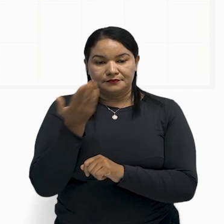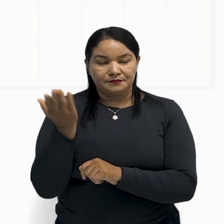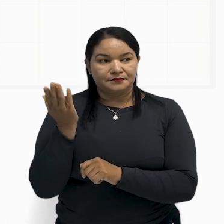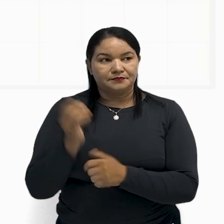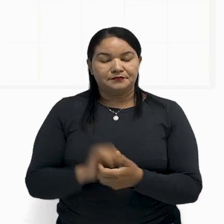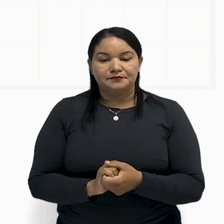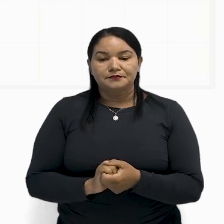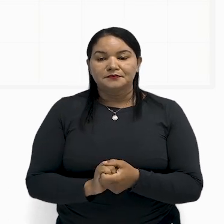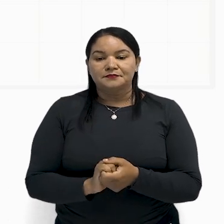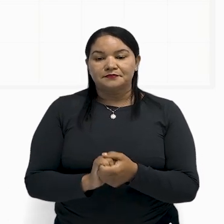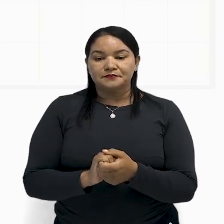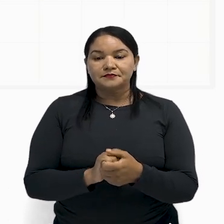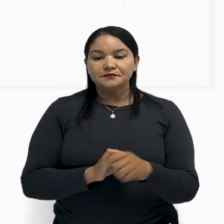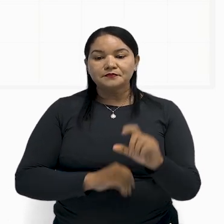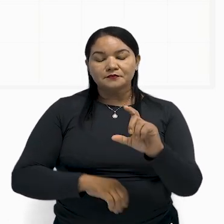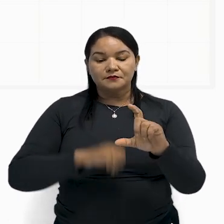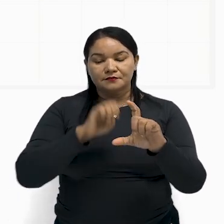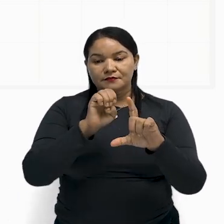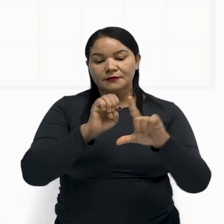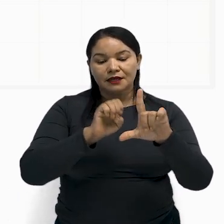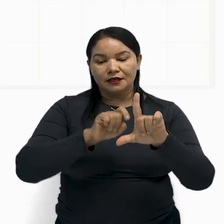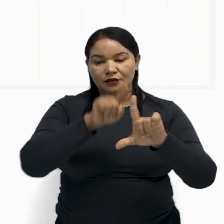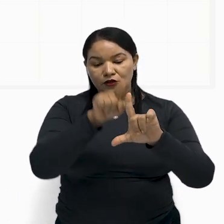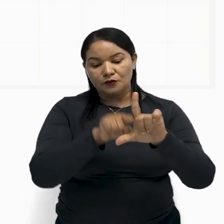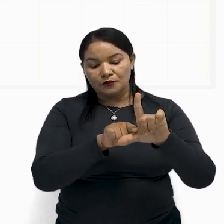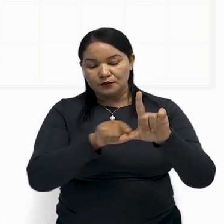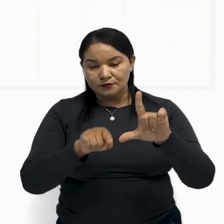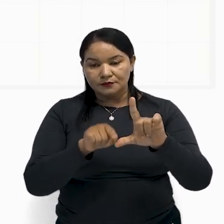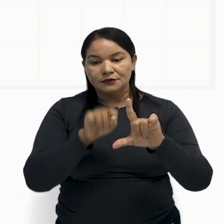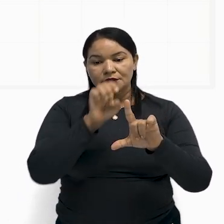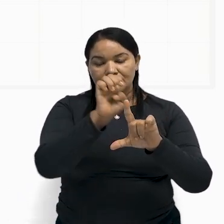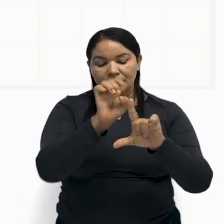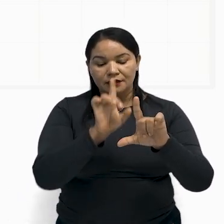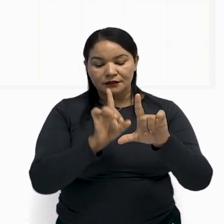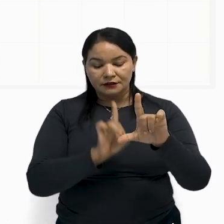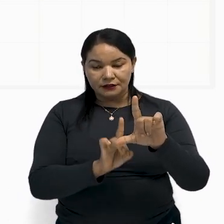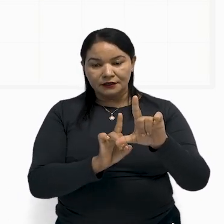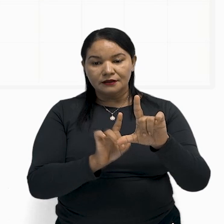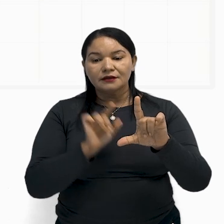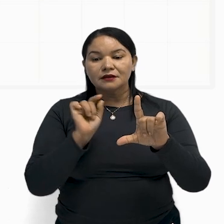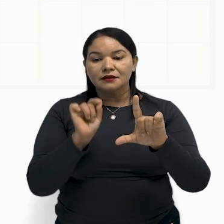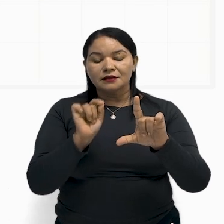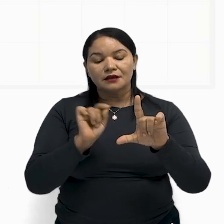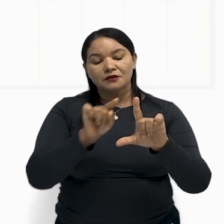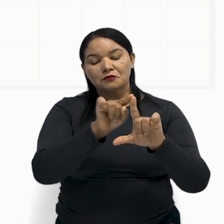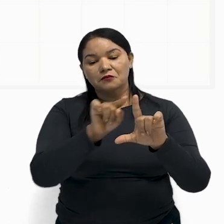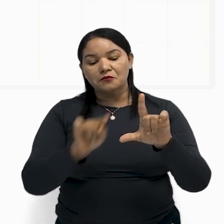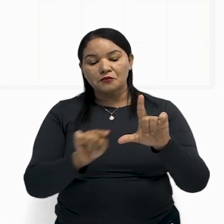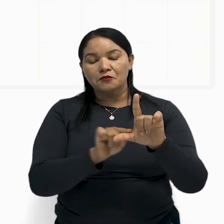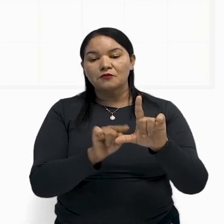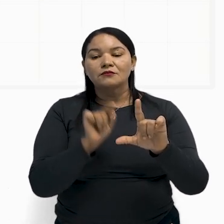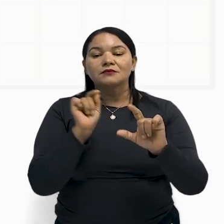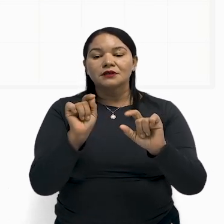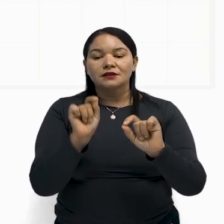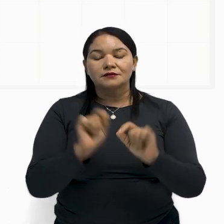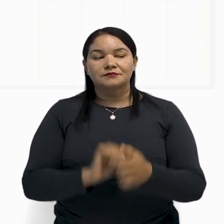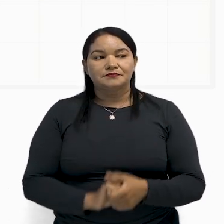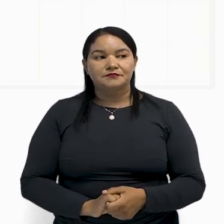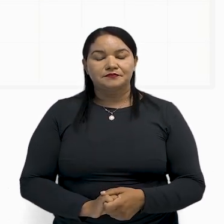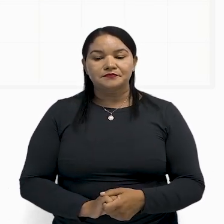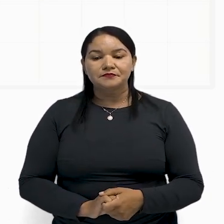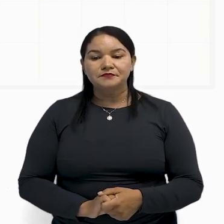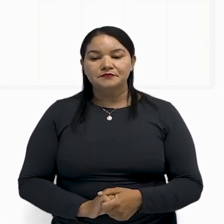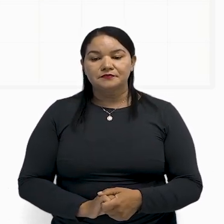Segmento é D. Quem é o segmento é D? Quem é esse segmento aqui? Quem é esse